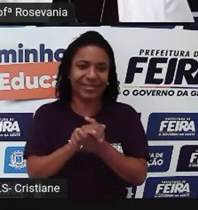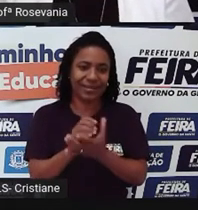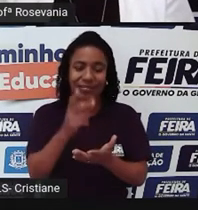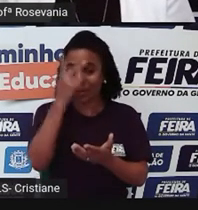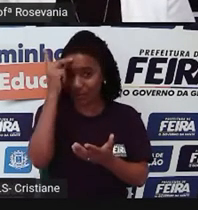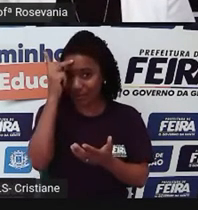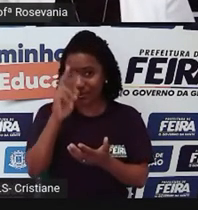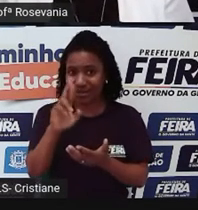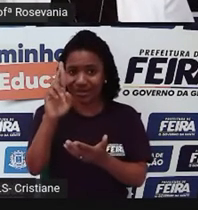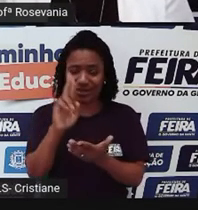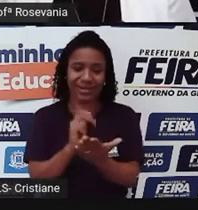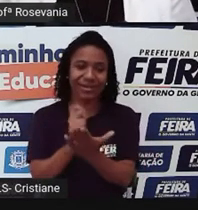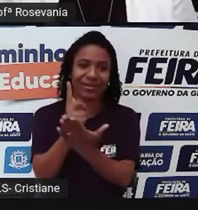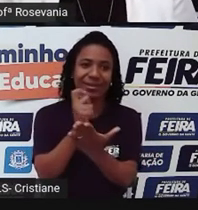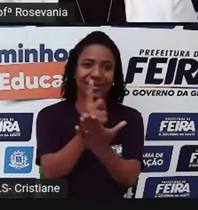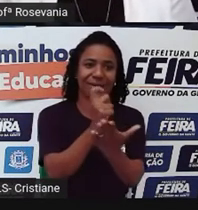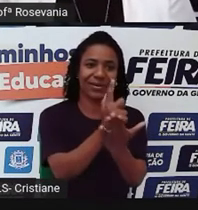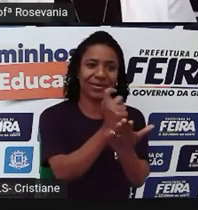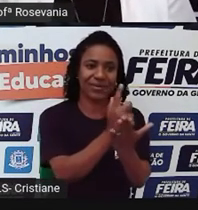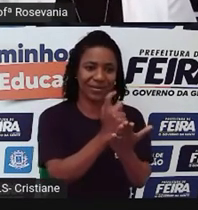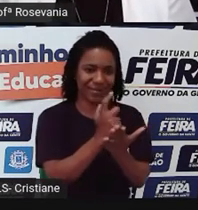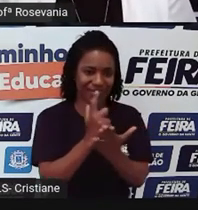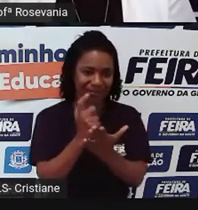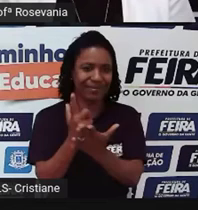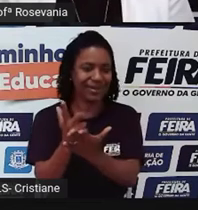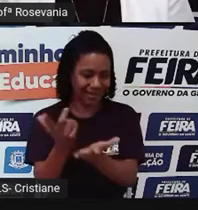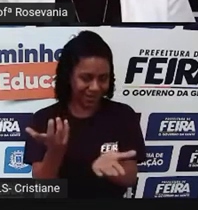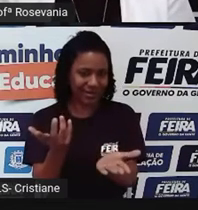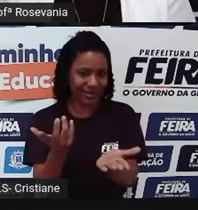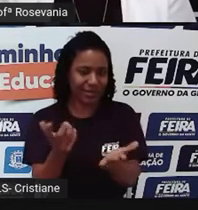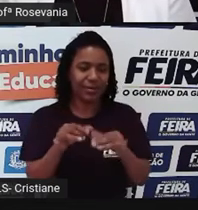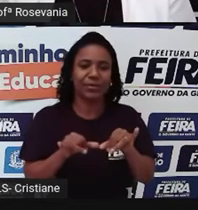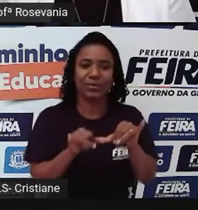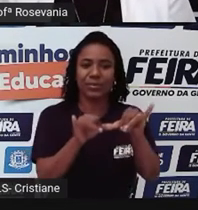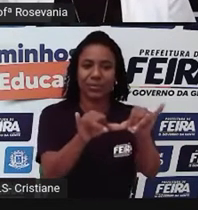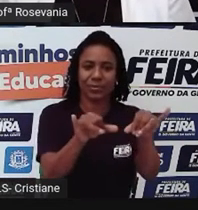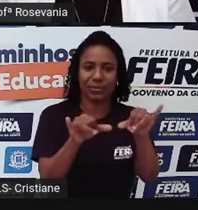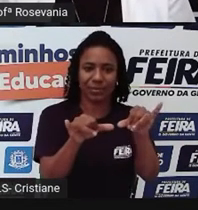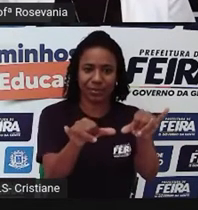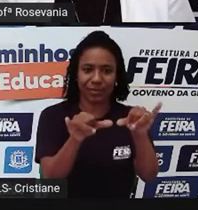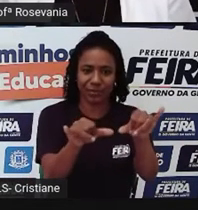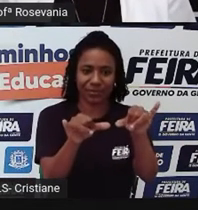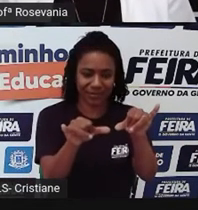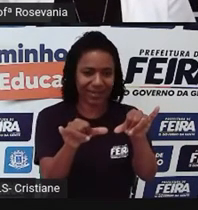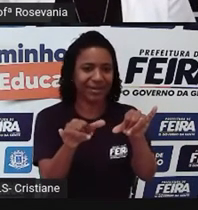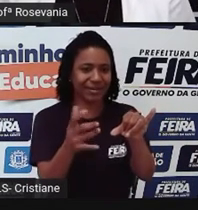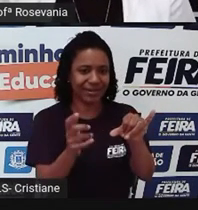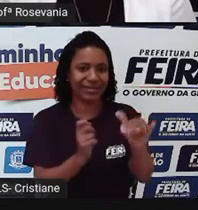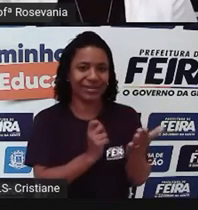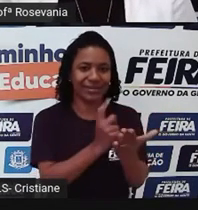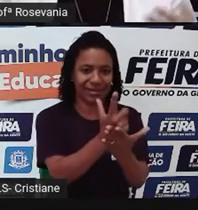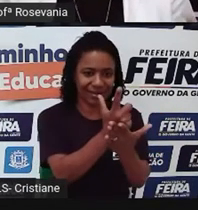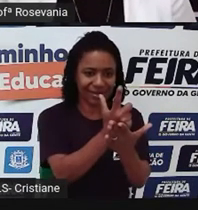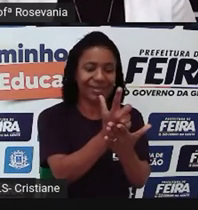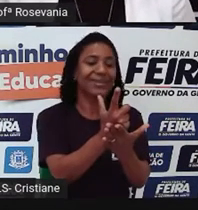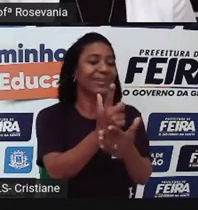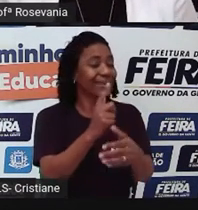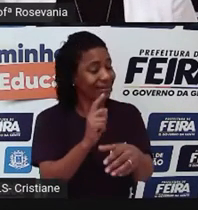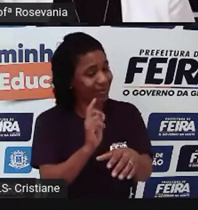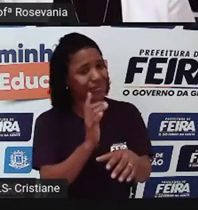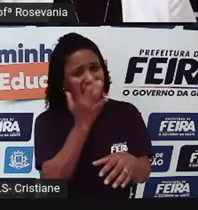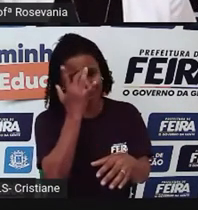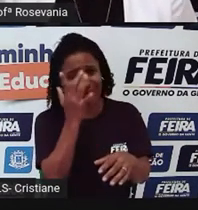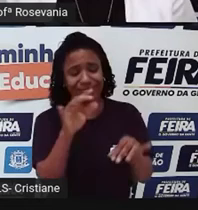disponibilidade de tempo do que em supermercados. Então, a gente percebe que você tem que andar